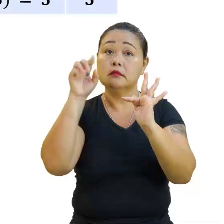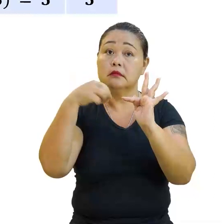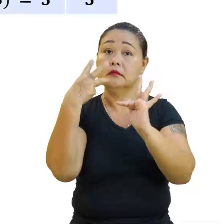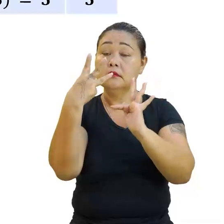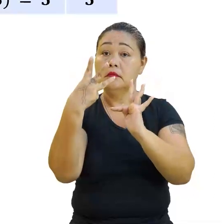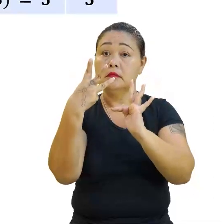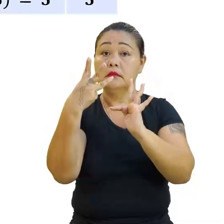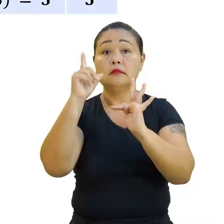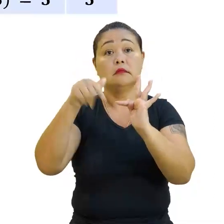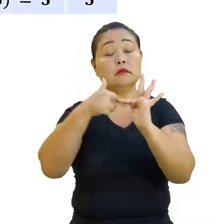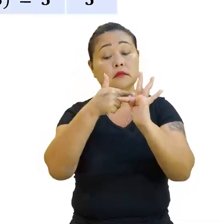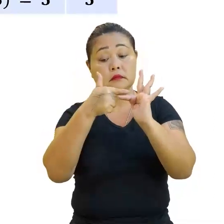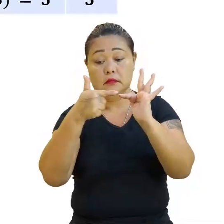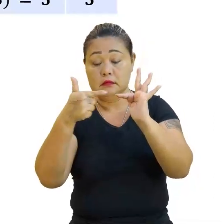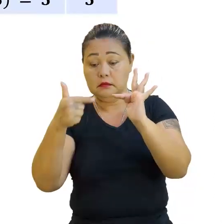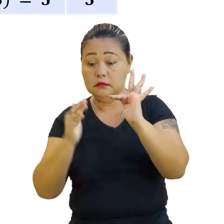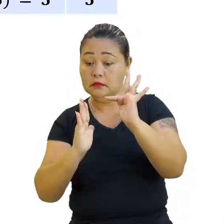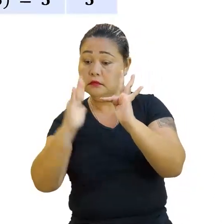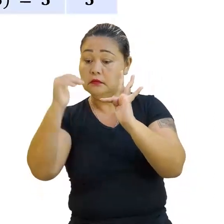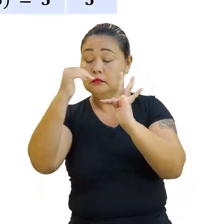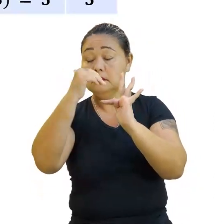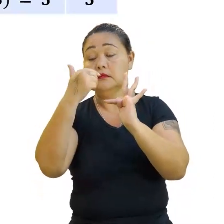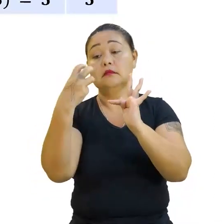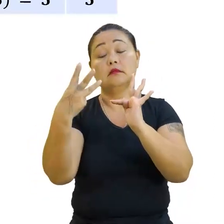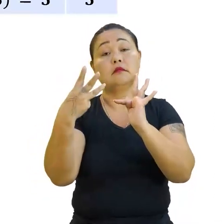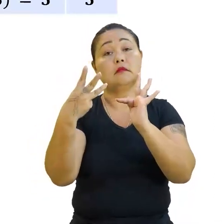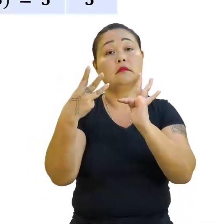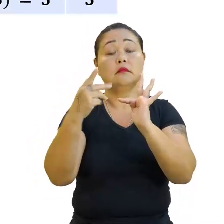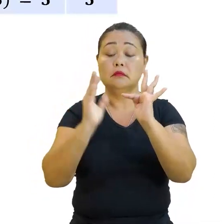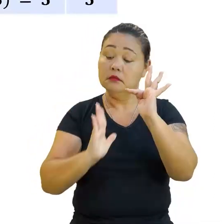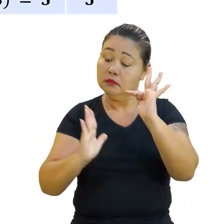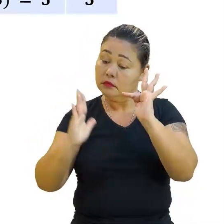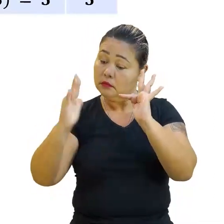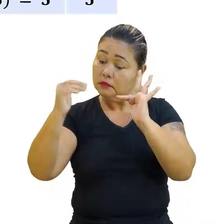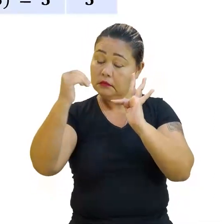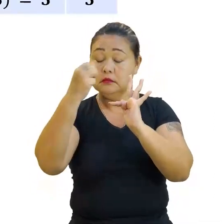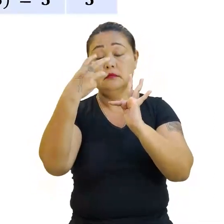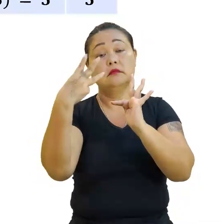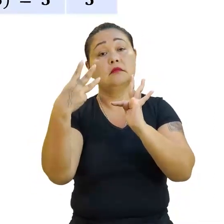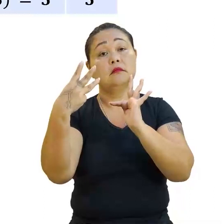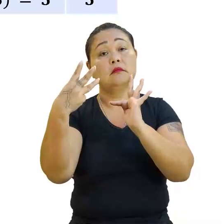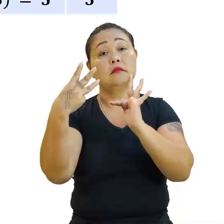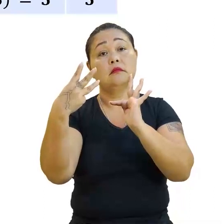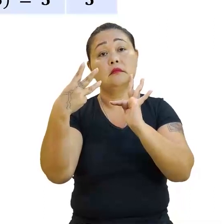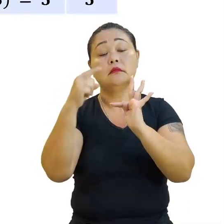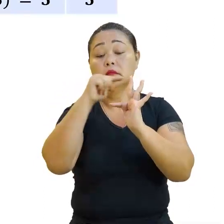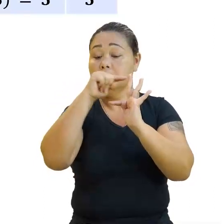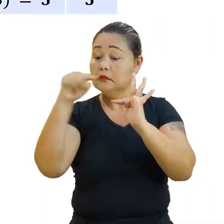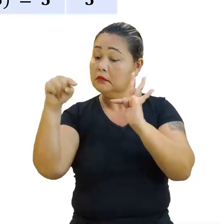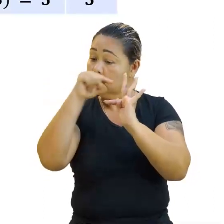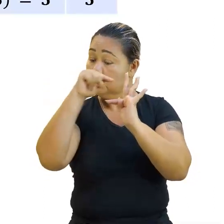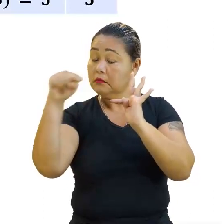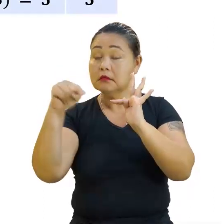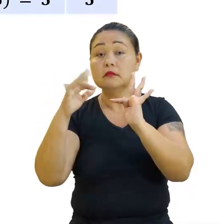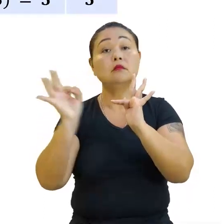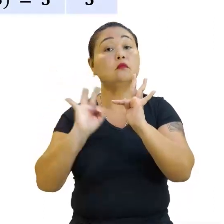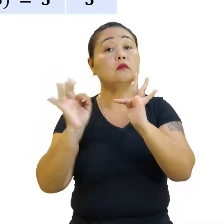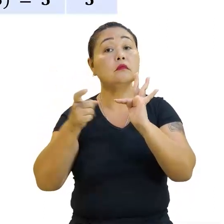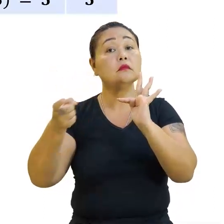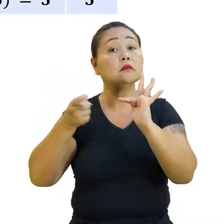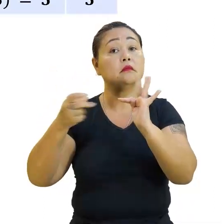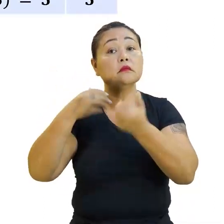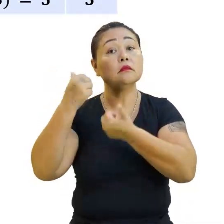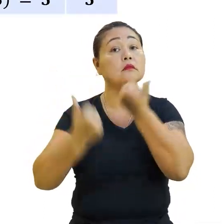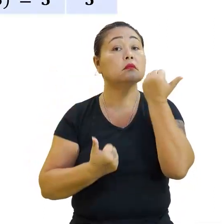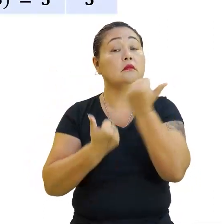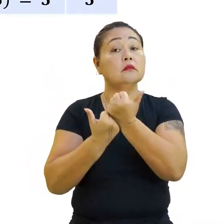tiver 2 em X, resultado 3. Se eu tiver 3 em X, resultado 3, né? Por quê? Porque não tem os X para substituir.